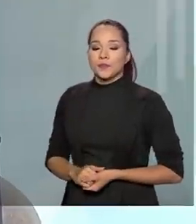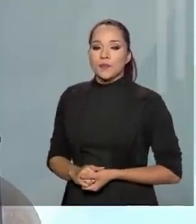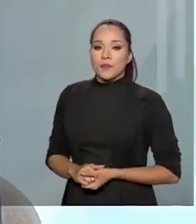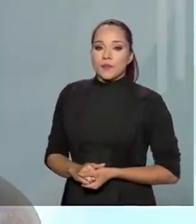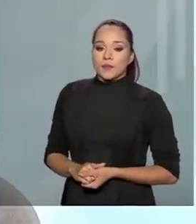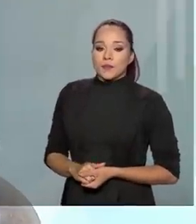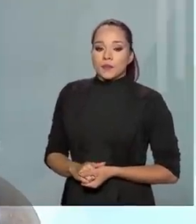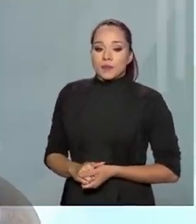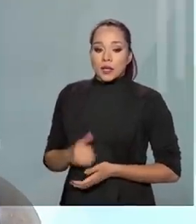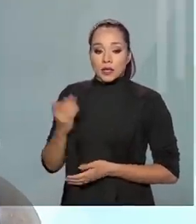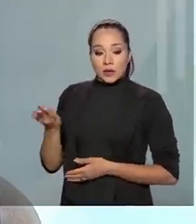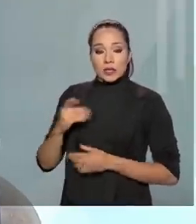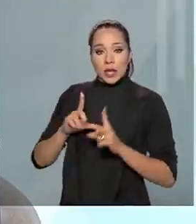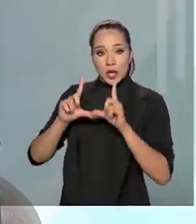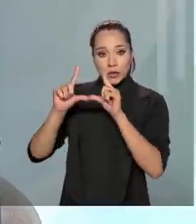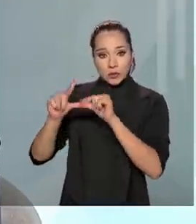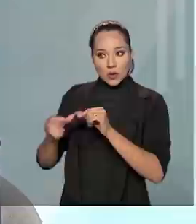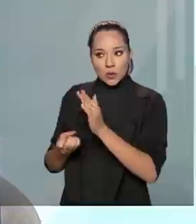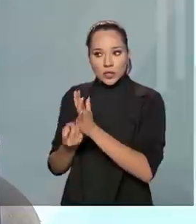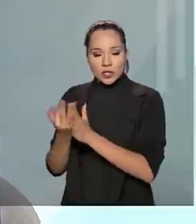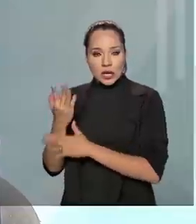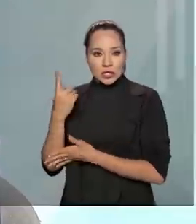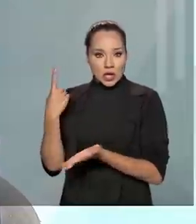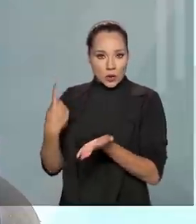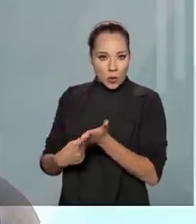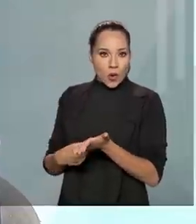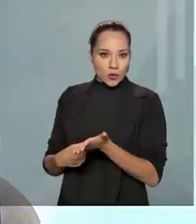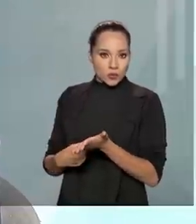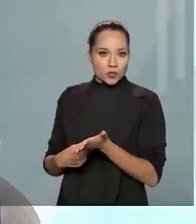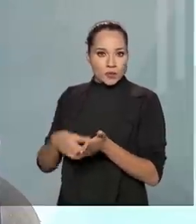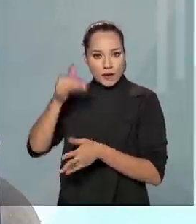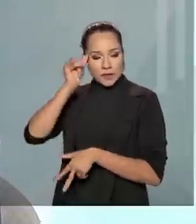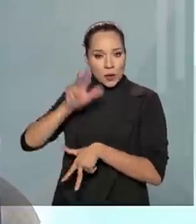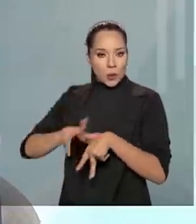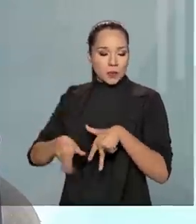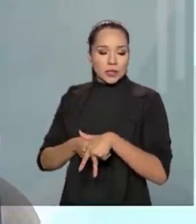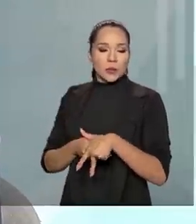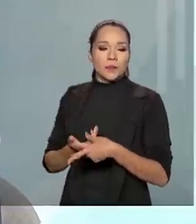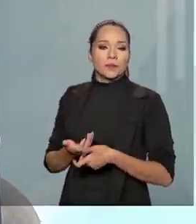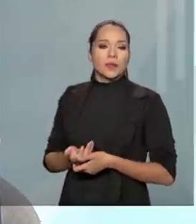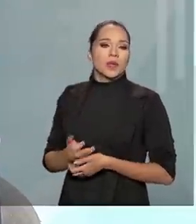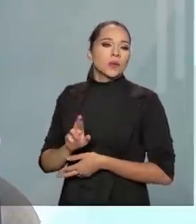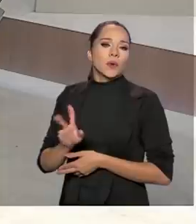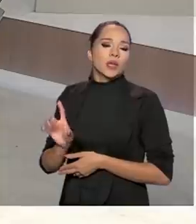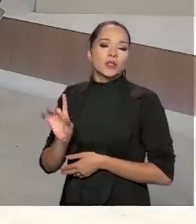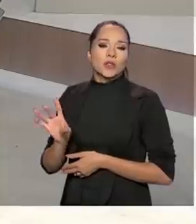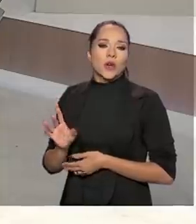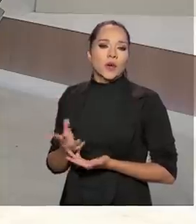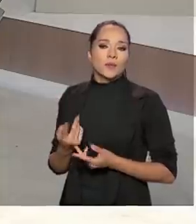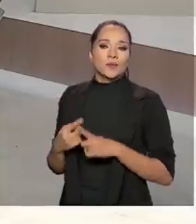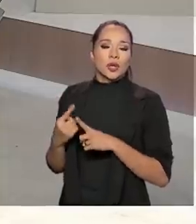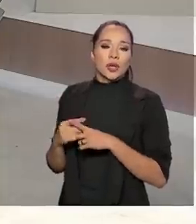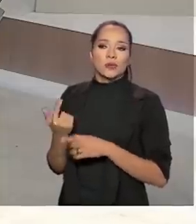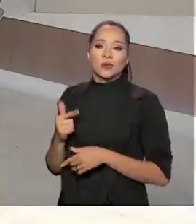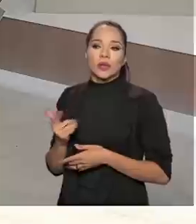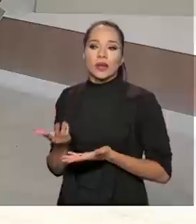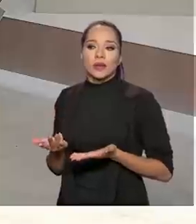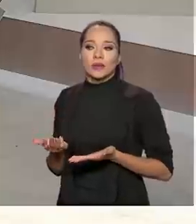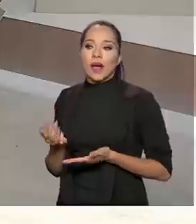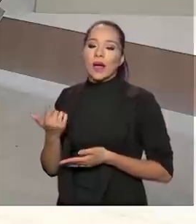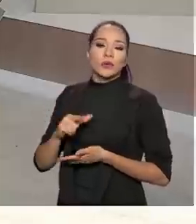essa redução na quantidade de acordos não foi pela, vamos dizer assim, por não termos